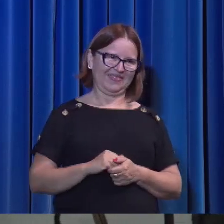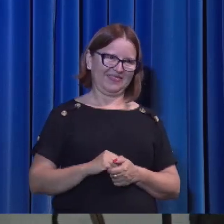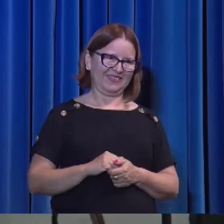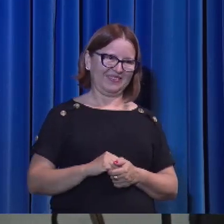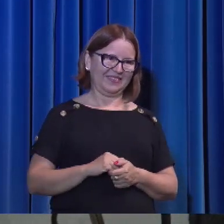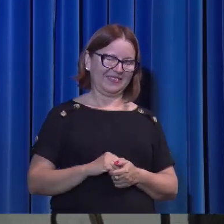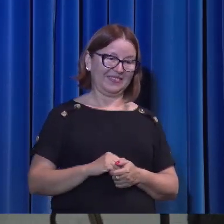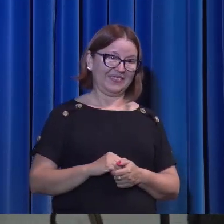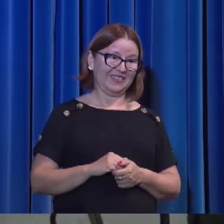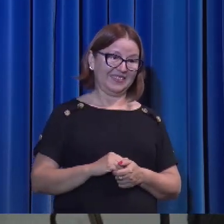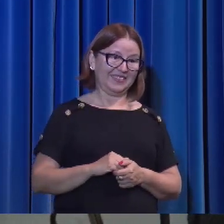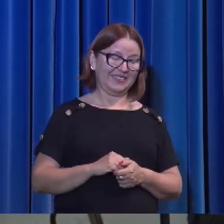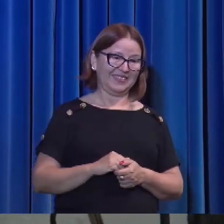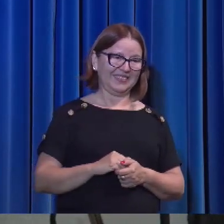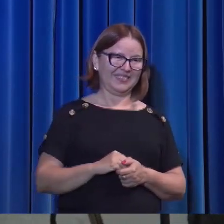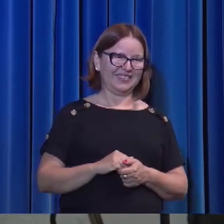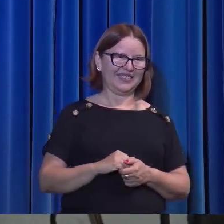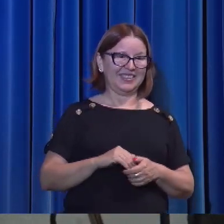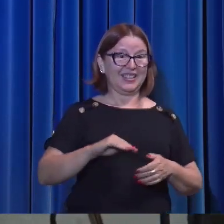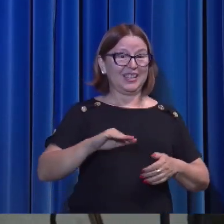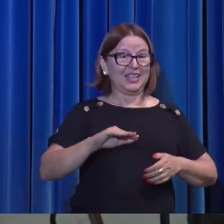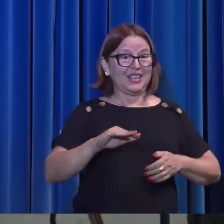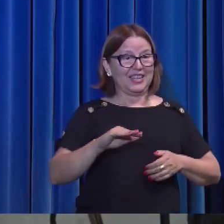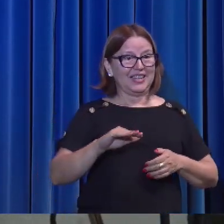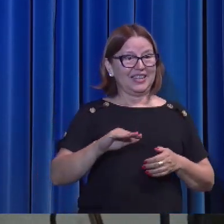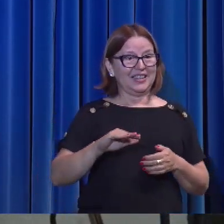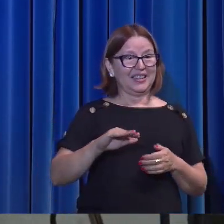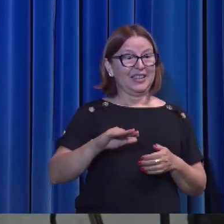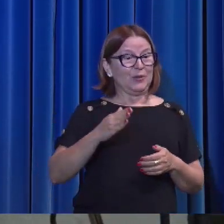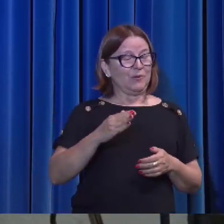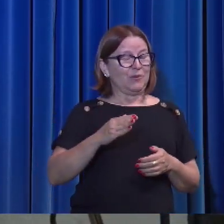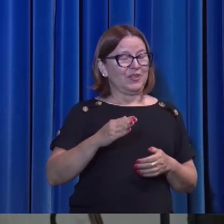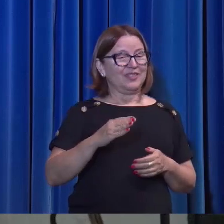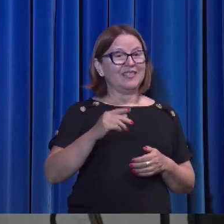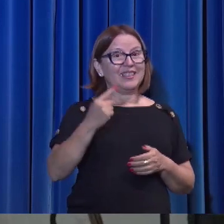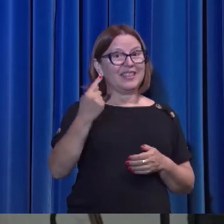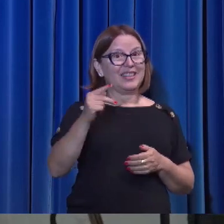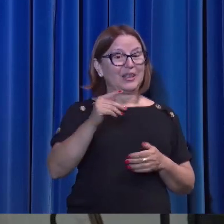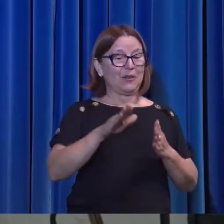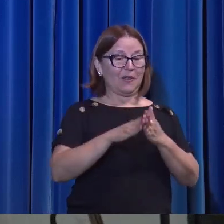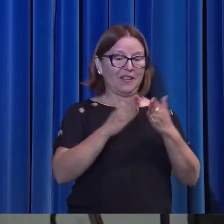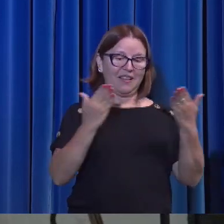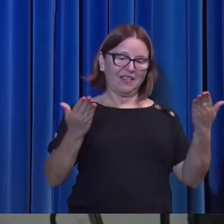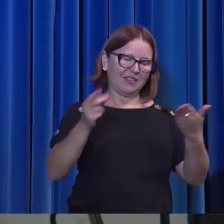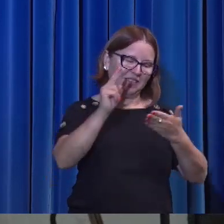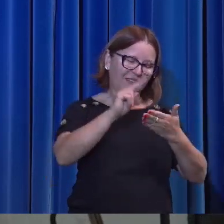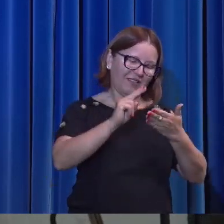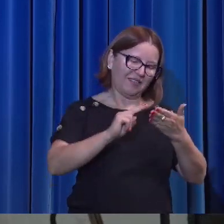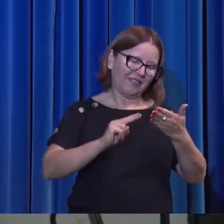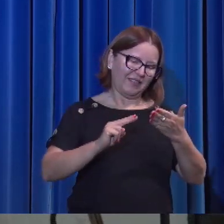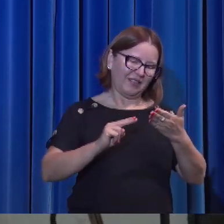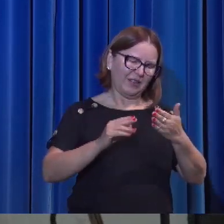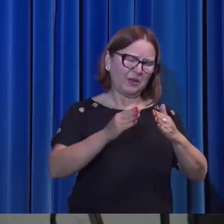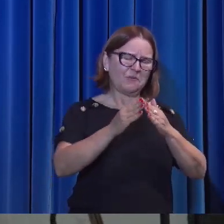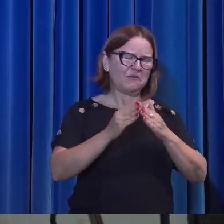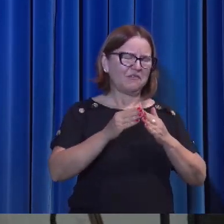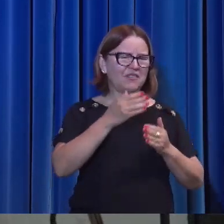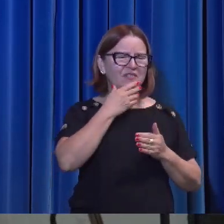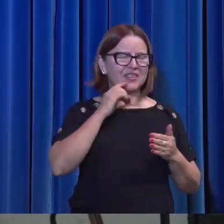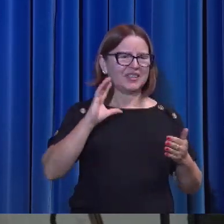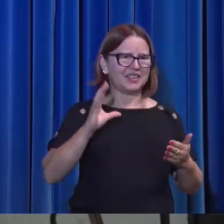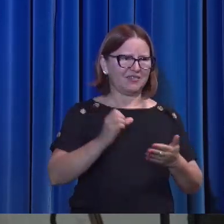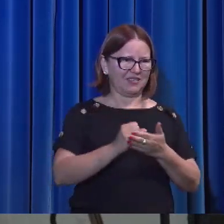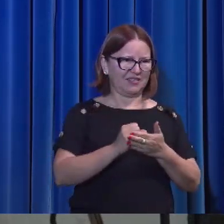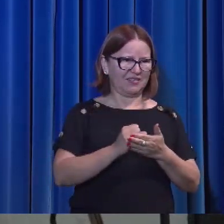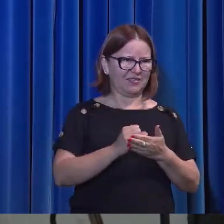Enquanto ao Salvador, teu livro eu ler, meus olhos vêm abrir, pois quero ver, da mera letra além,